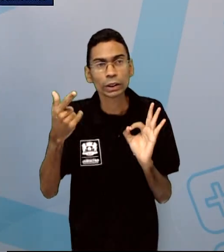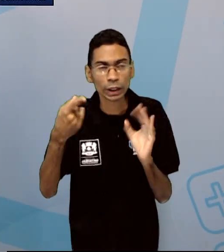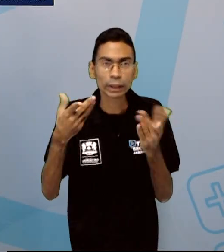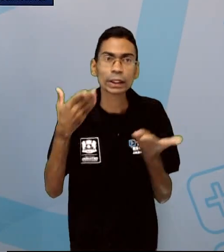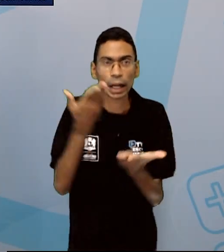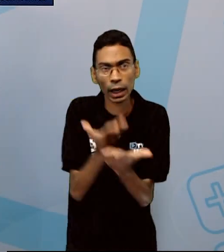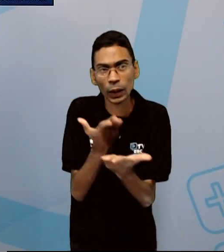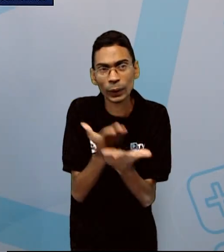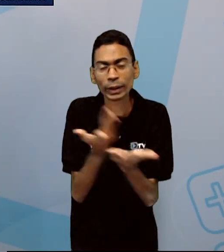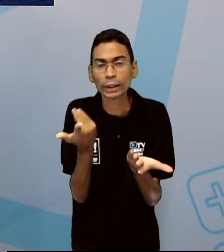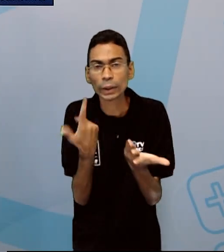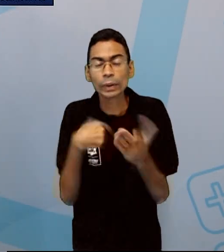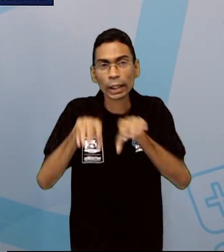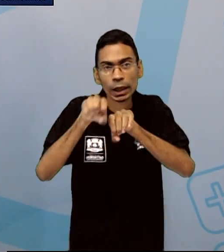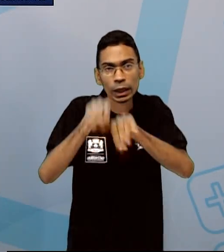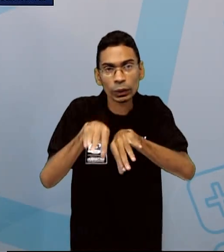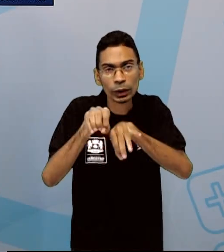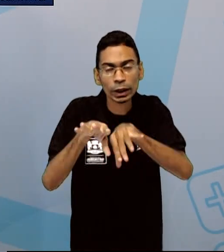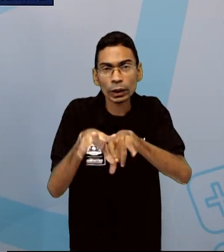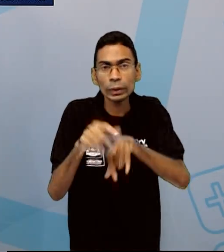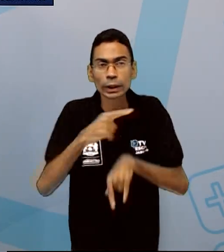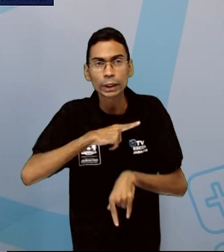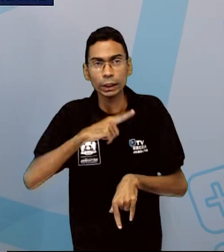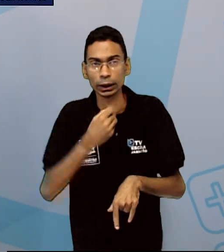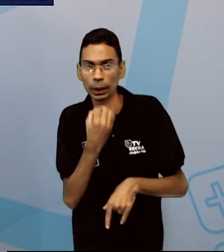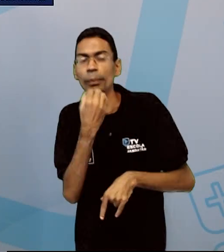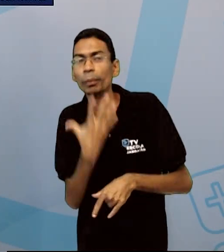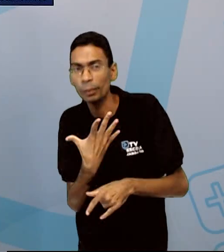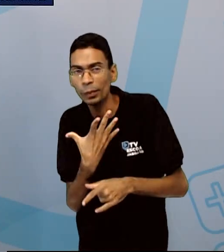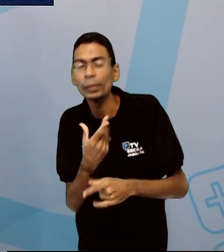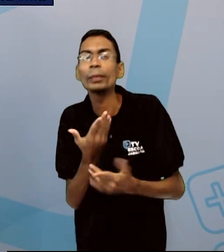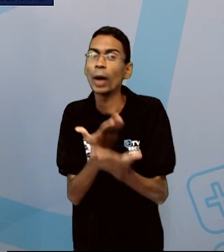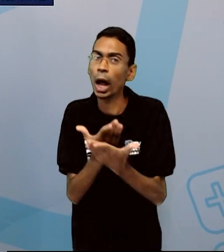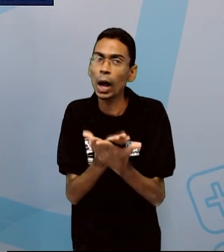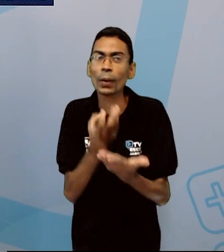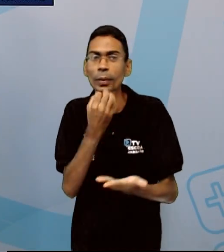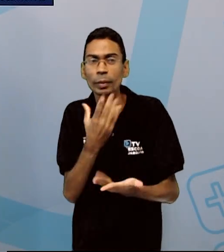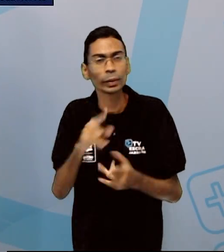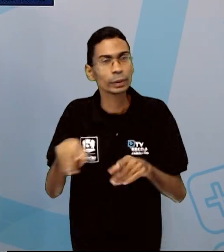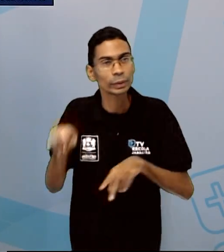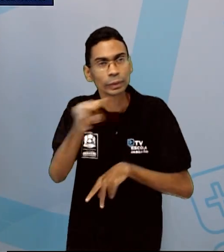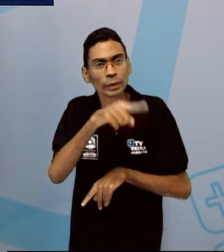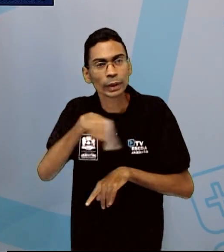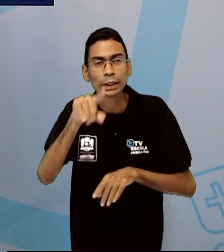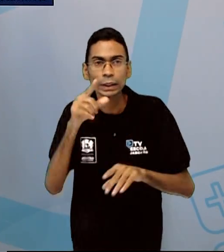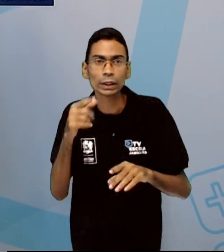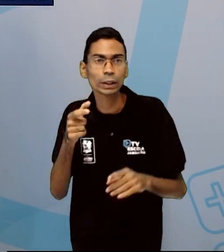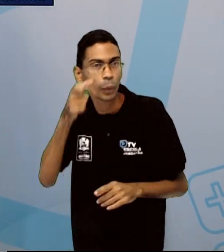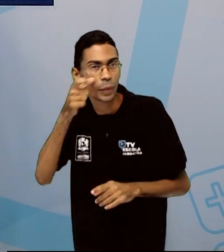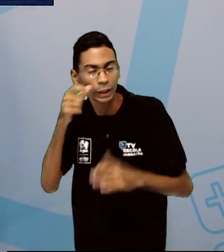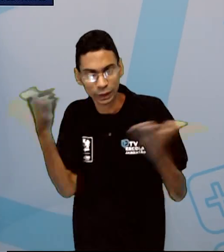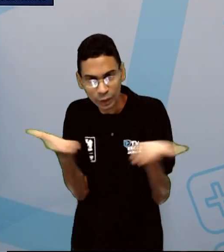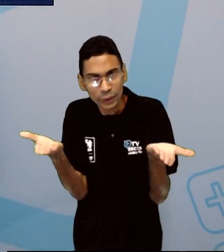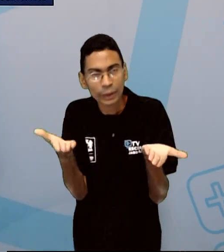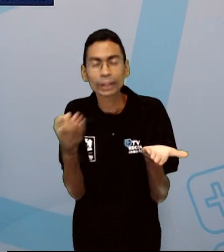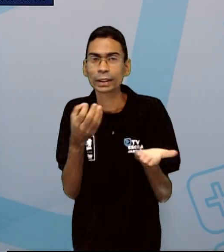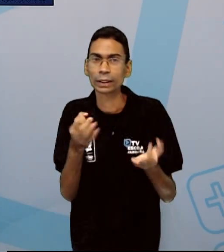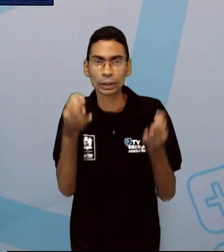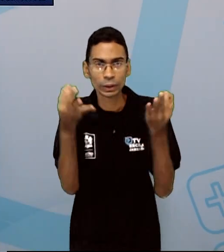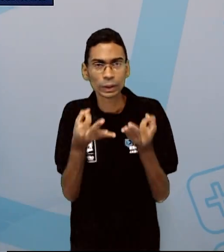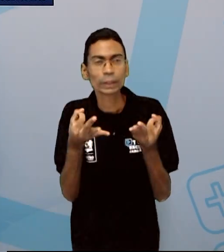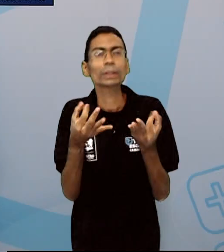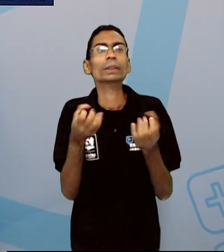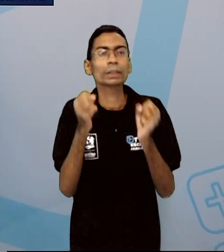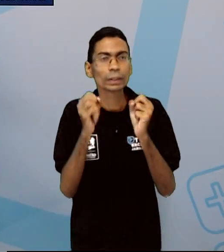educação boa para vocês que estão aí nos assistindo. Tudo bem? Outra forma de expressar a nossa